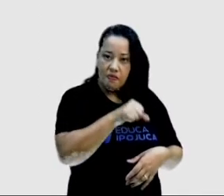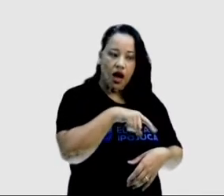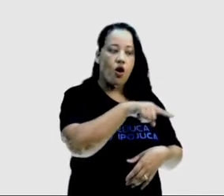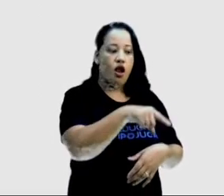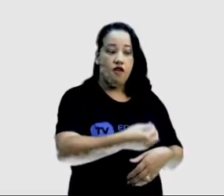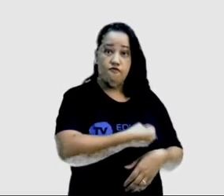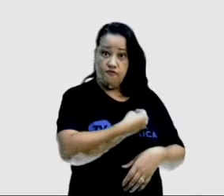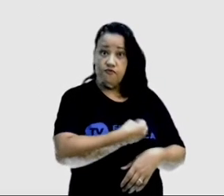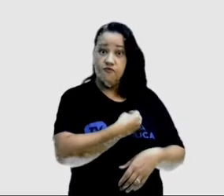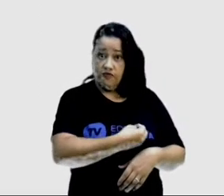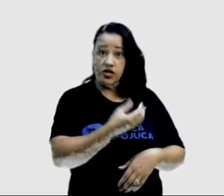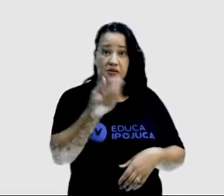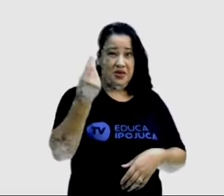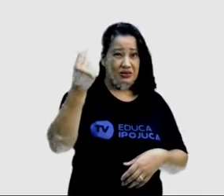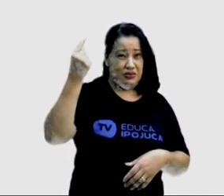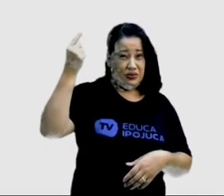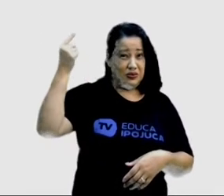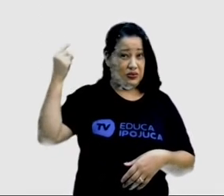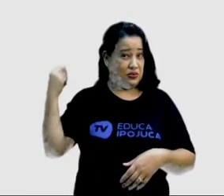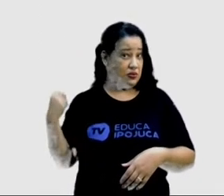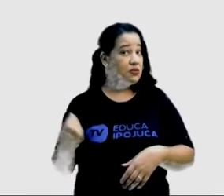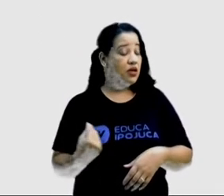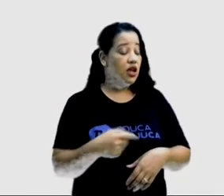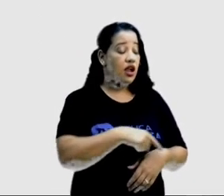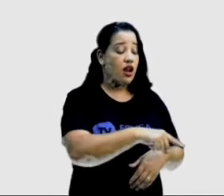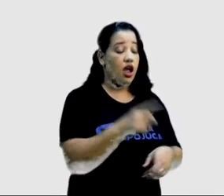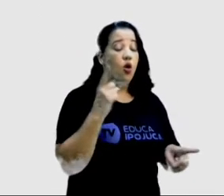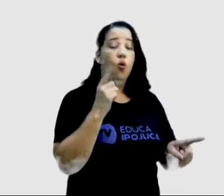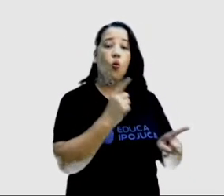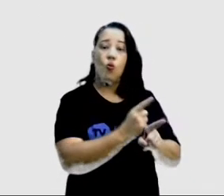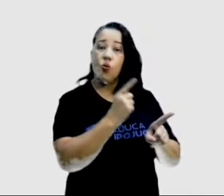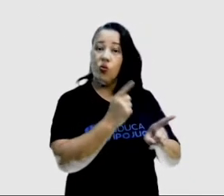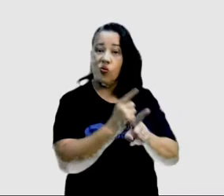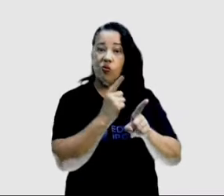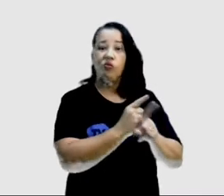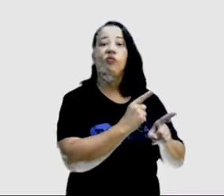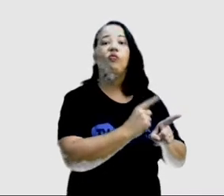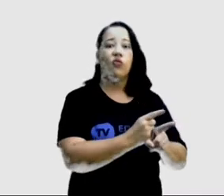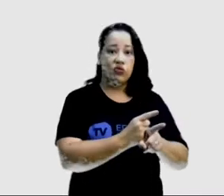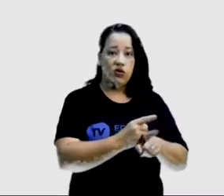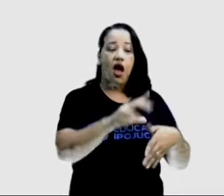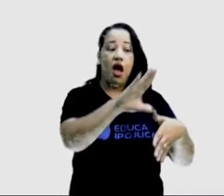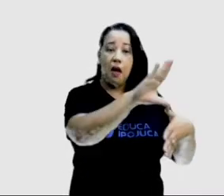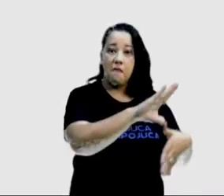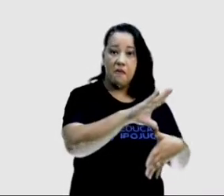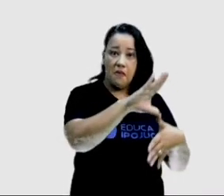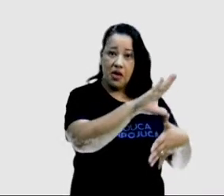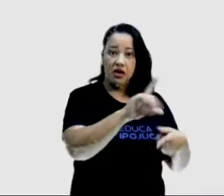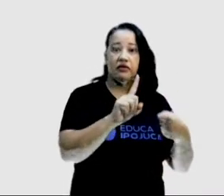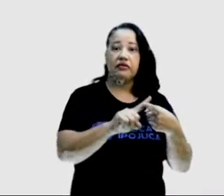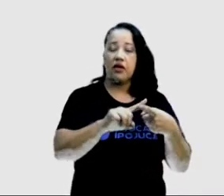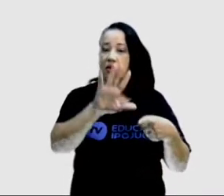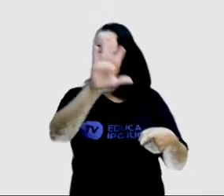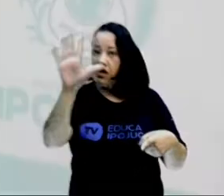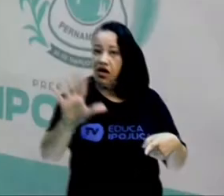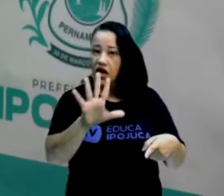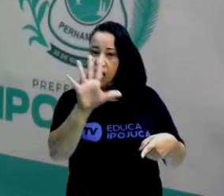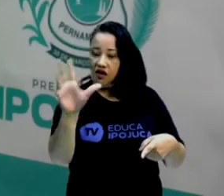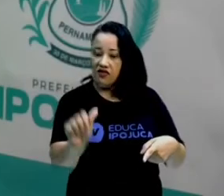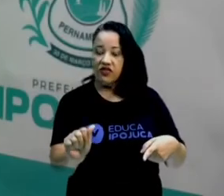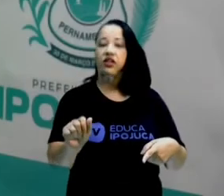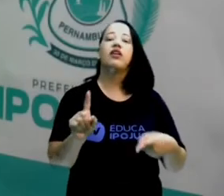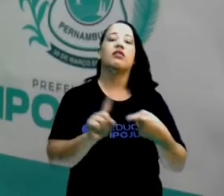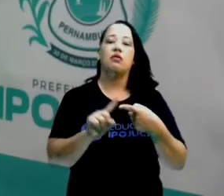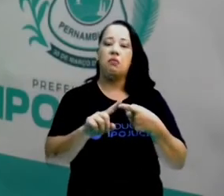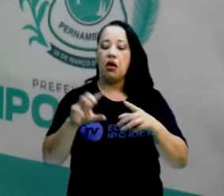época, há milhões de anos, foram encontrados tanto na América quanto na África e em outros